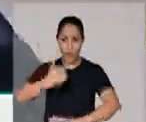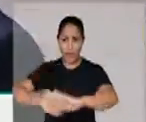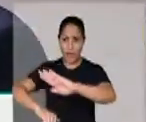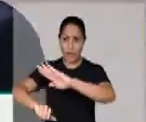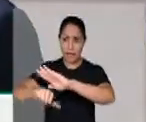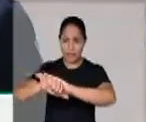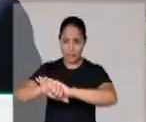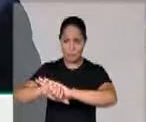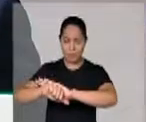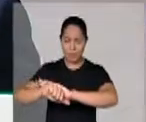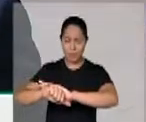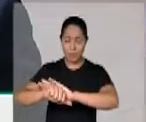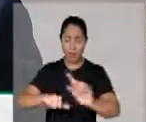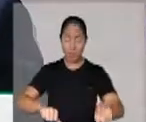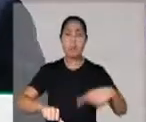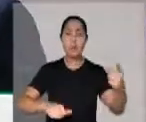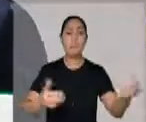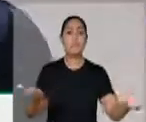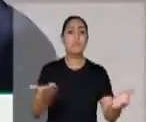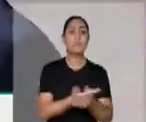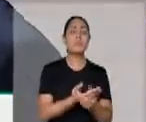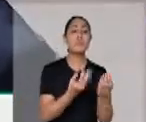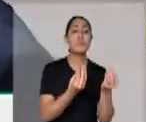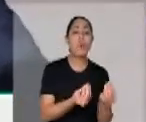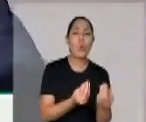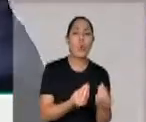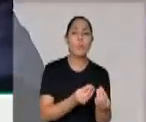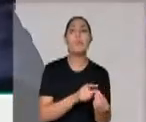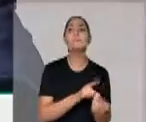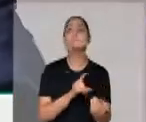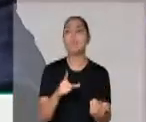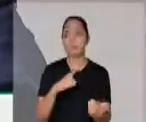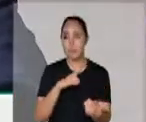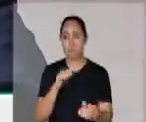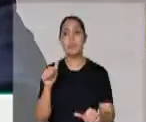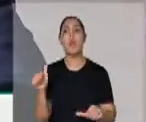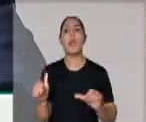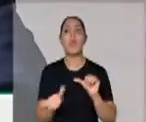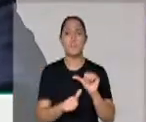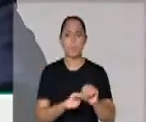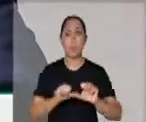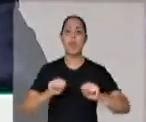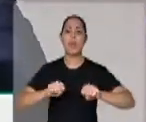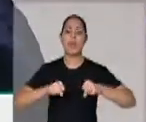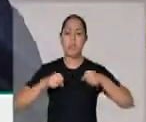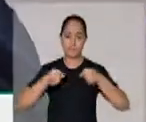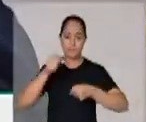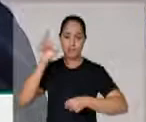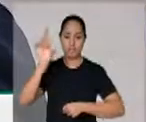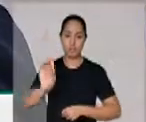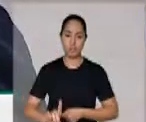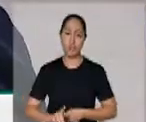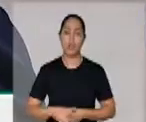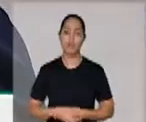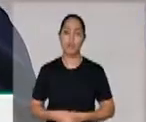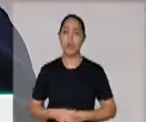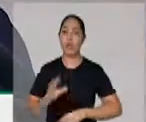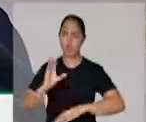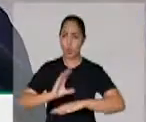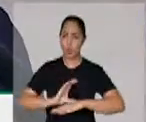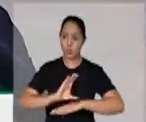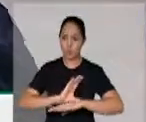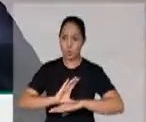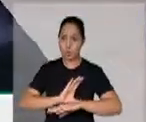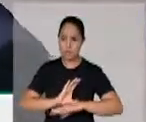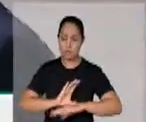são processadas. São elas que devem ter o direito à defesa, de acordo com a Constituição